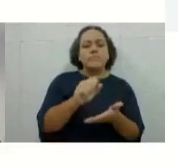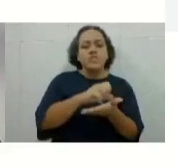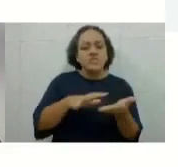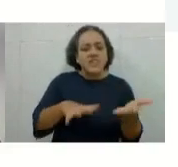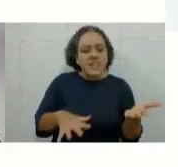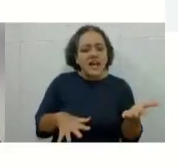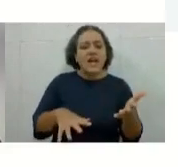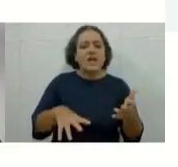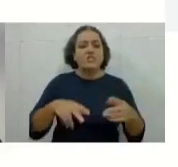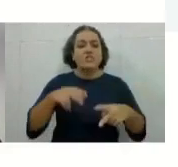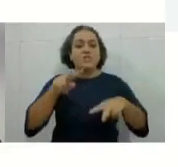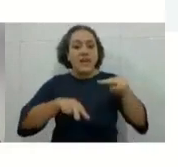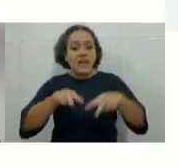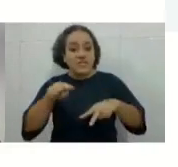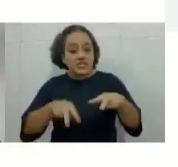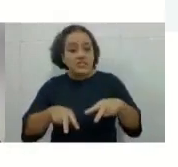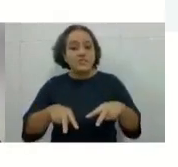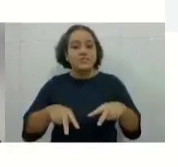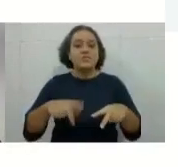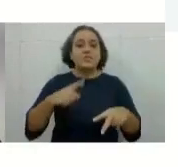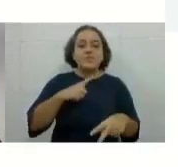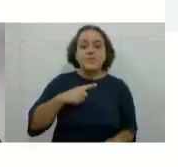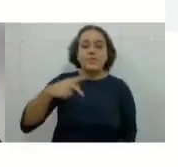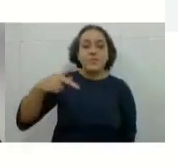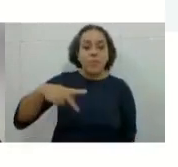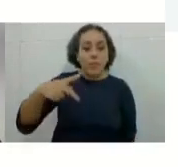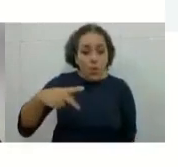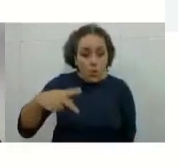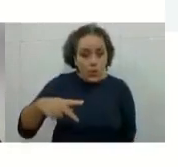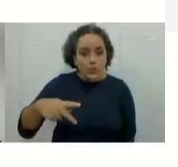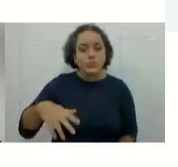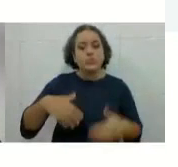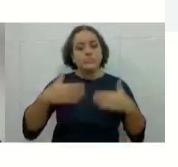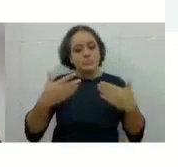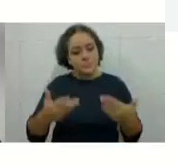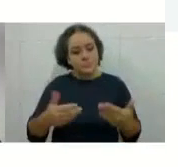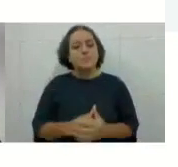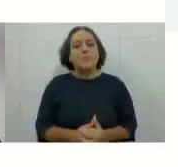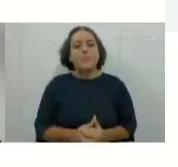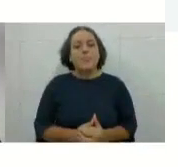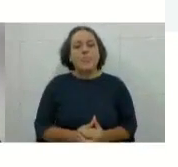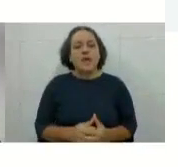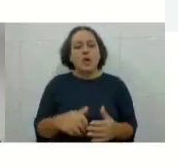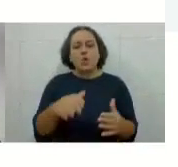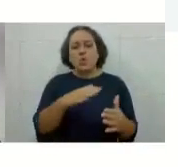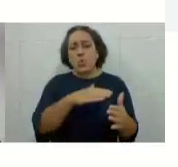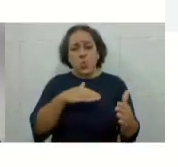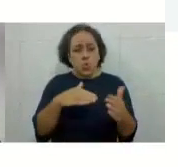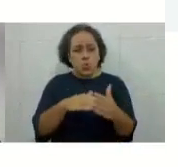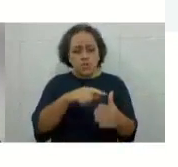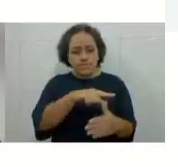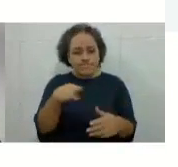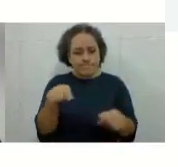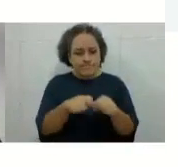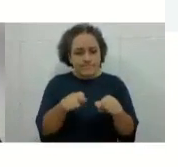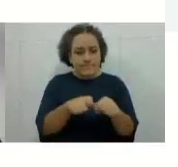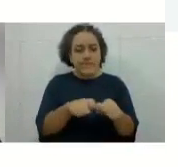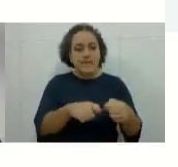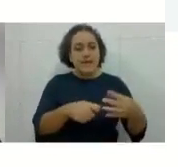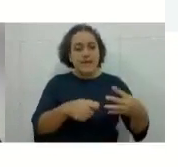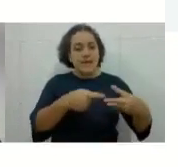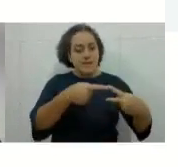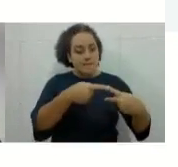com pontuação e tal. Tudo que vocês desenvolverem nessas primeiras quatro semanas